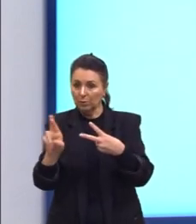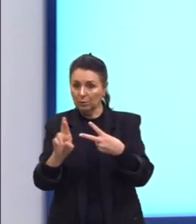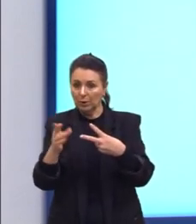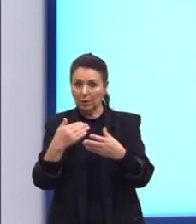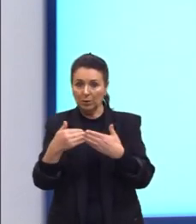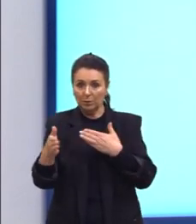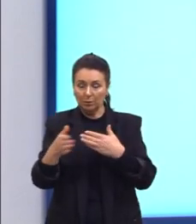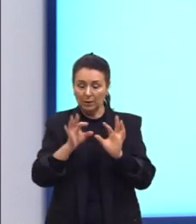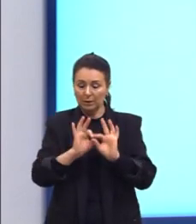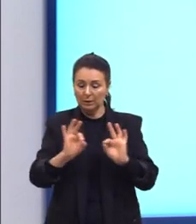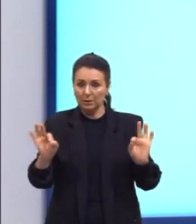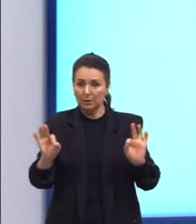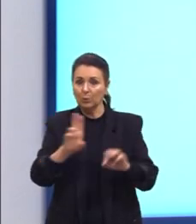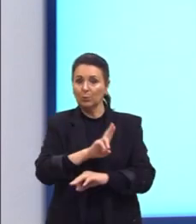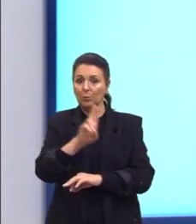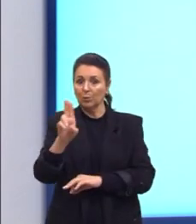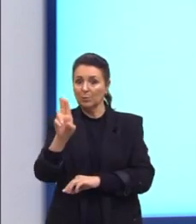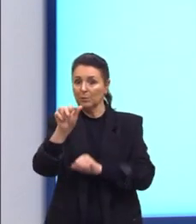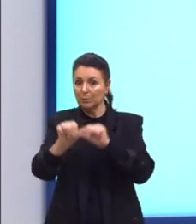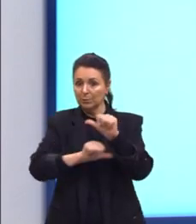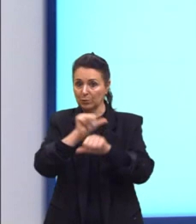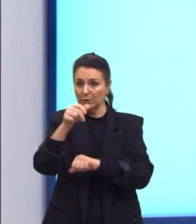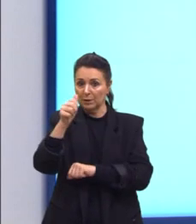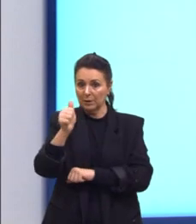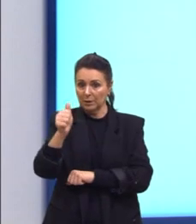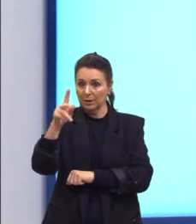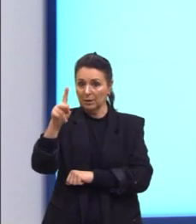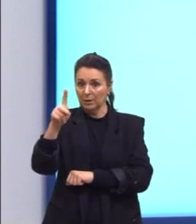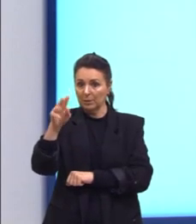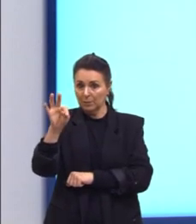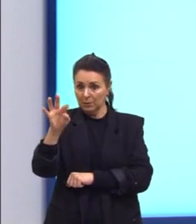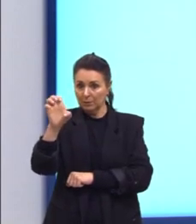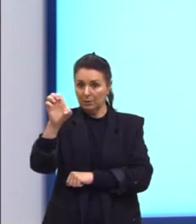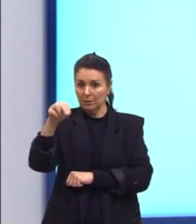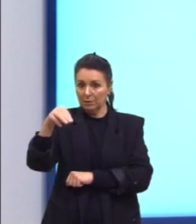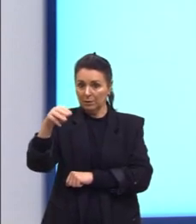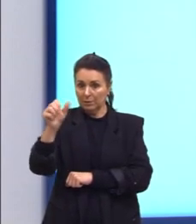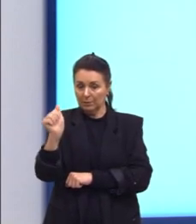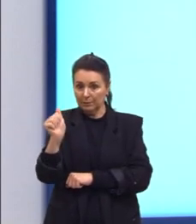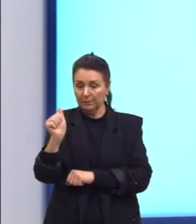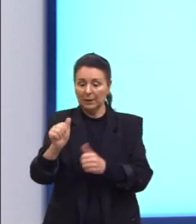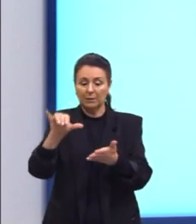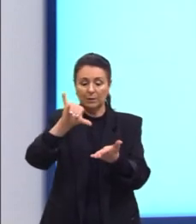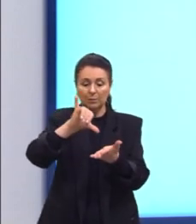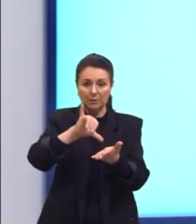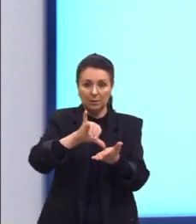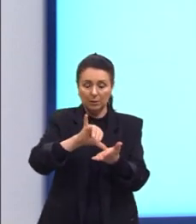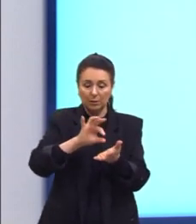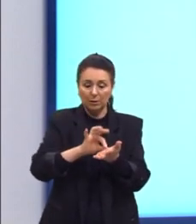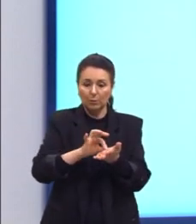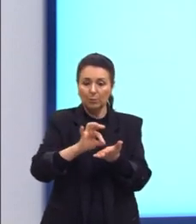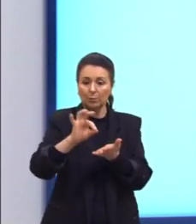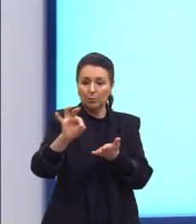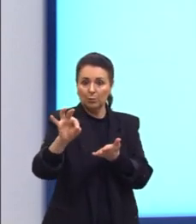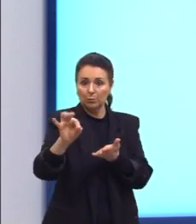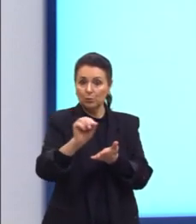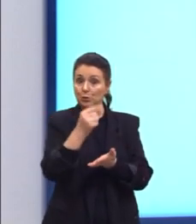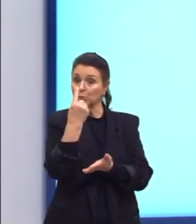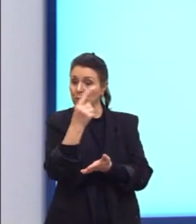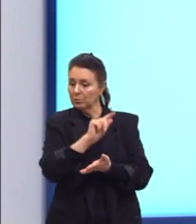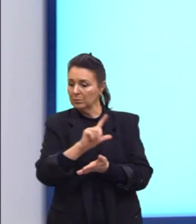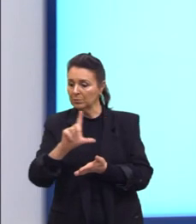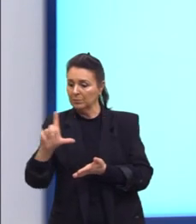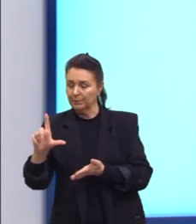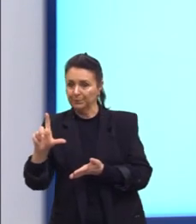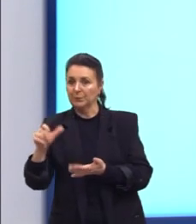segmento de apótema. Então, ele vai do centro até o ponto médio ali de um dos lados. Outra informação